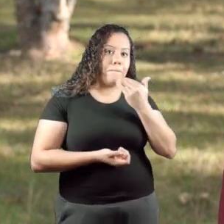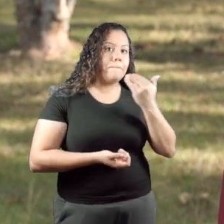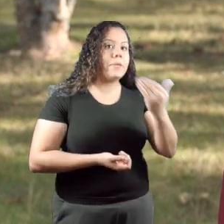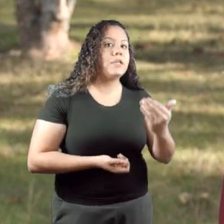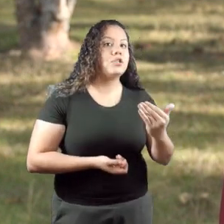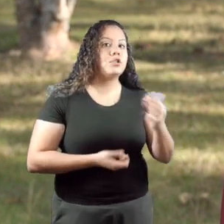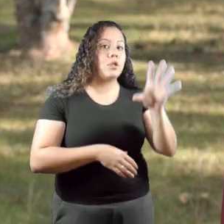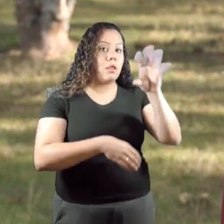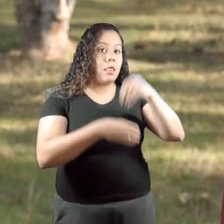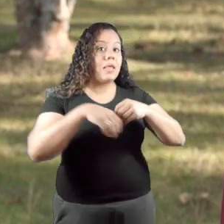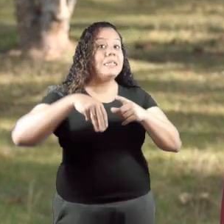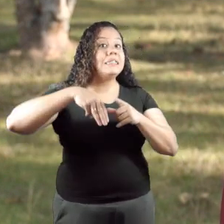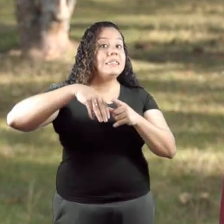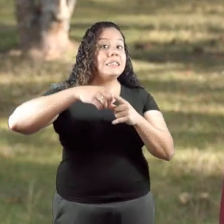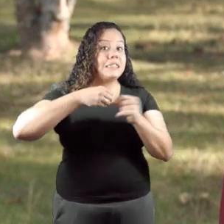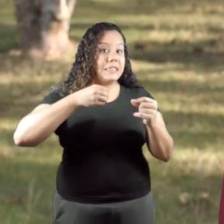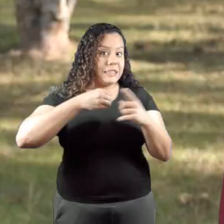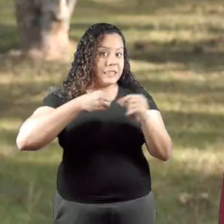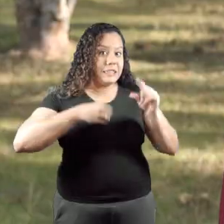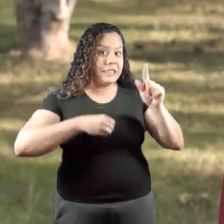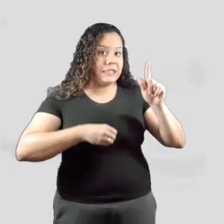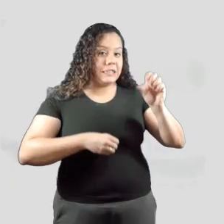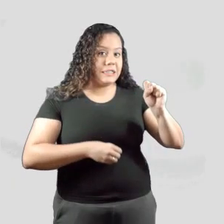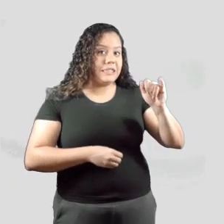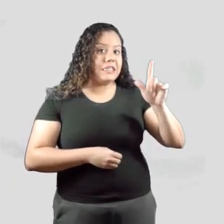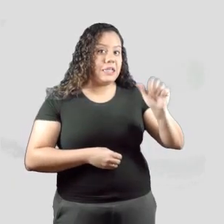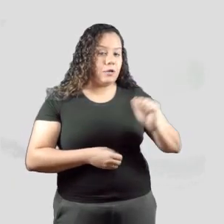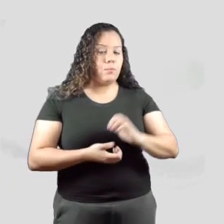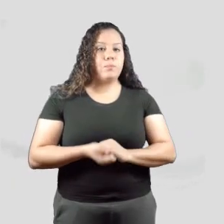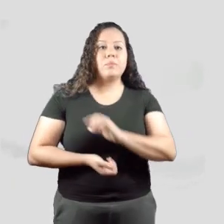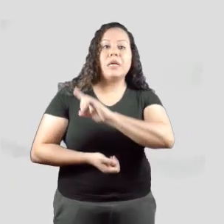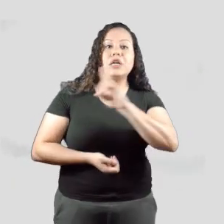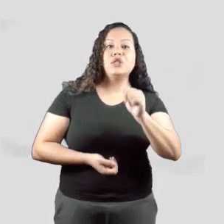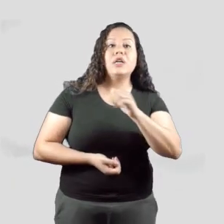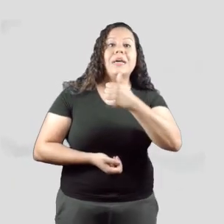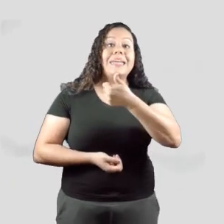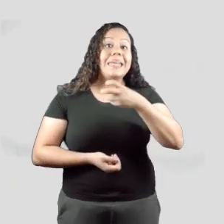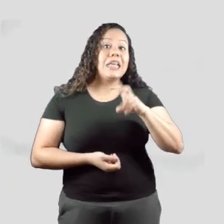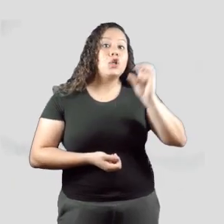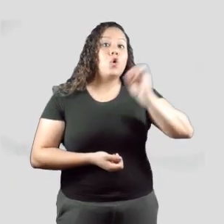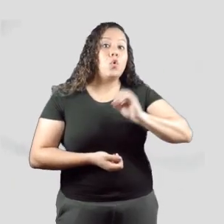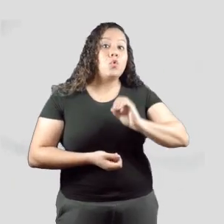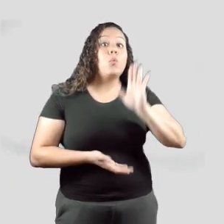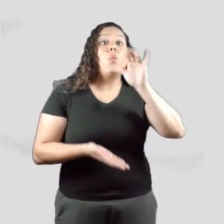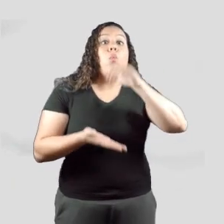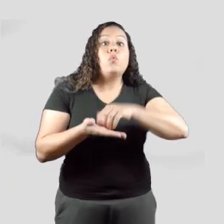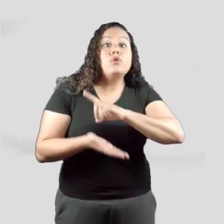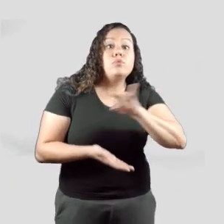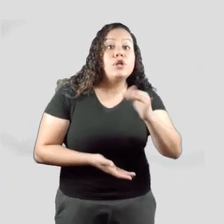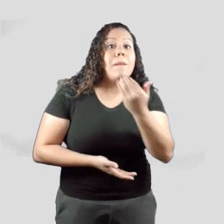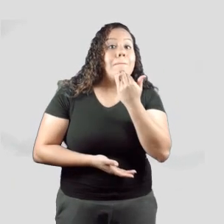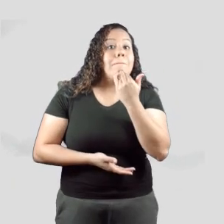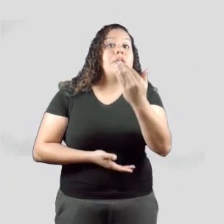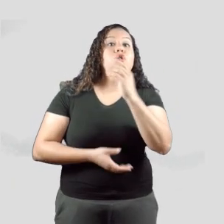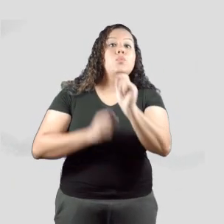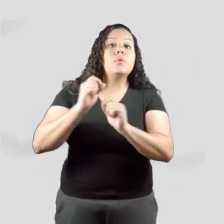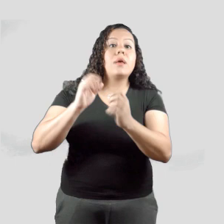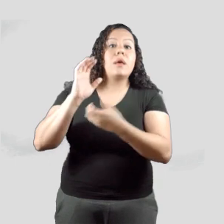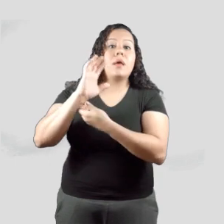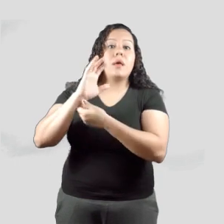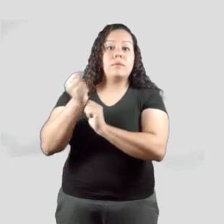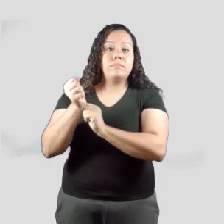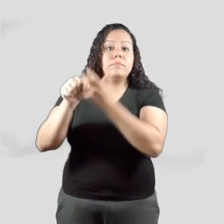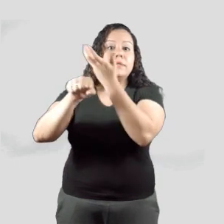Essa solicitação será feita no SIGA. No dia 15 de outubro, é o último dia para a solicitação de